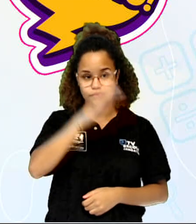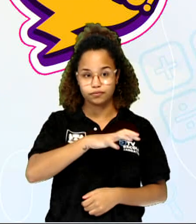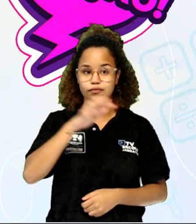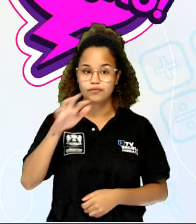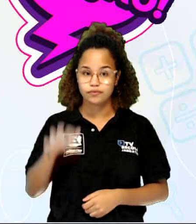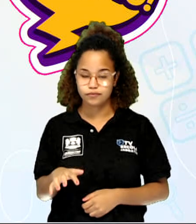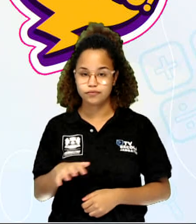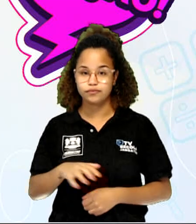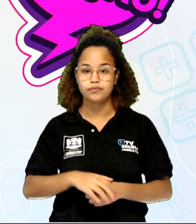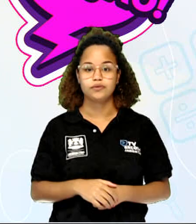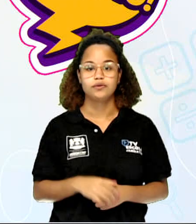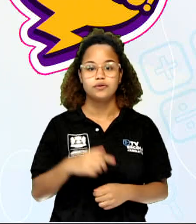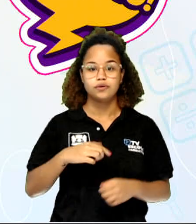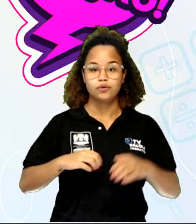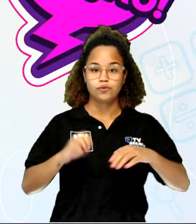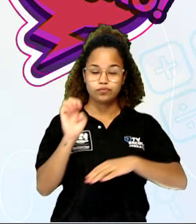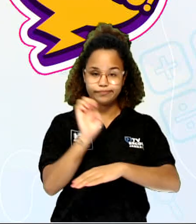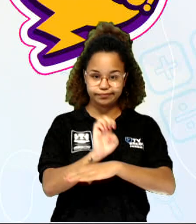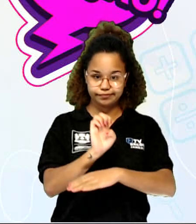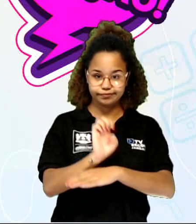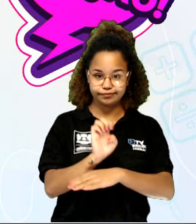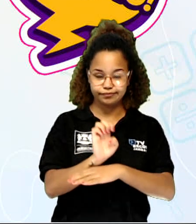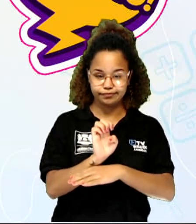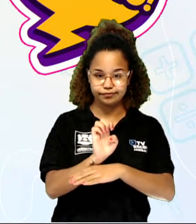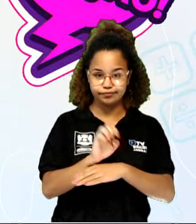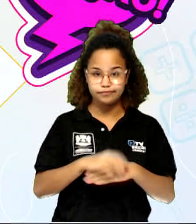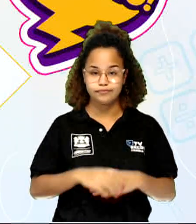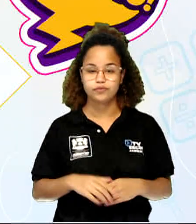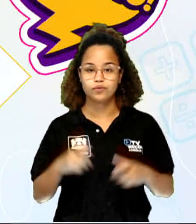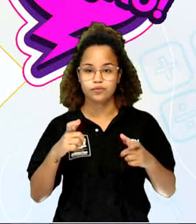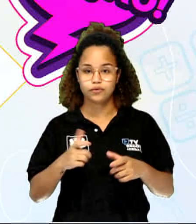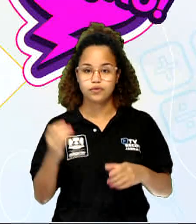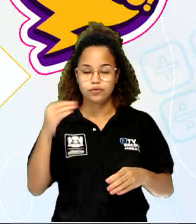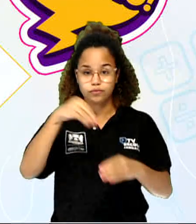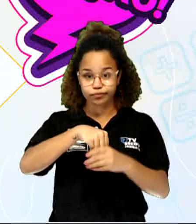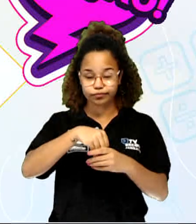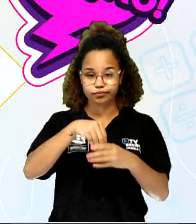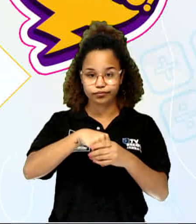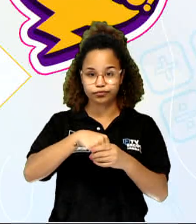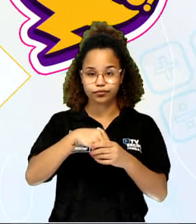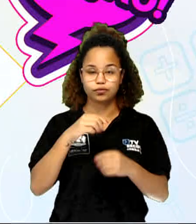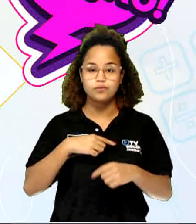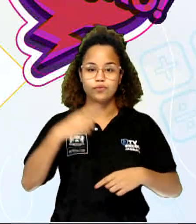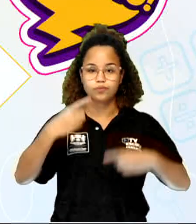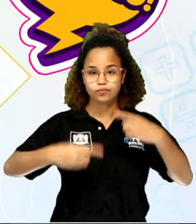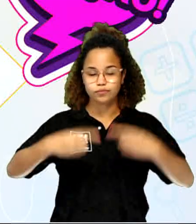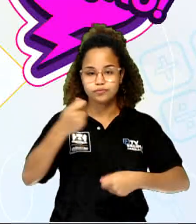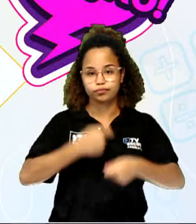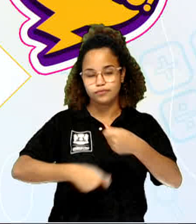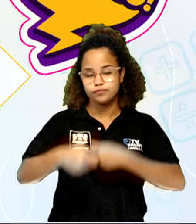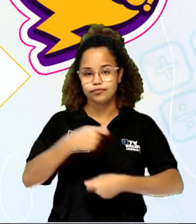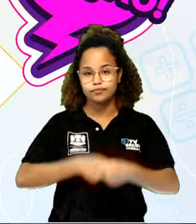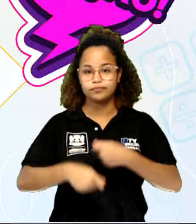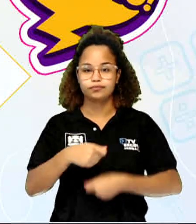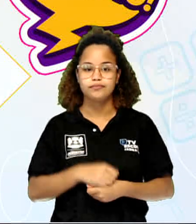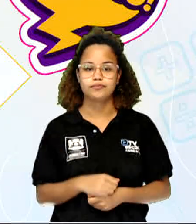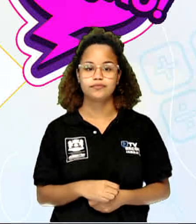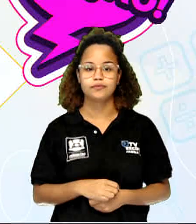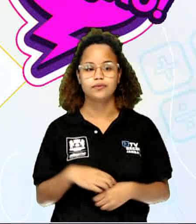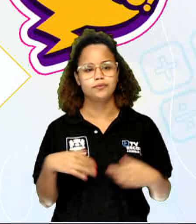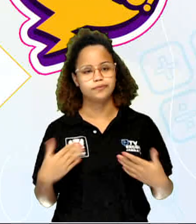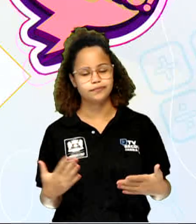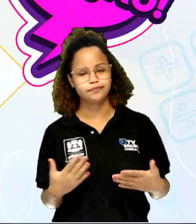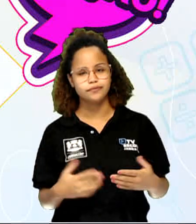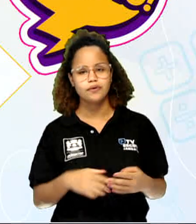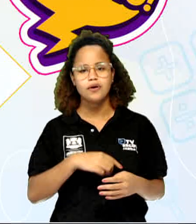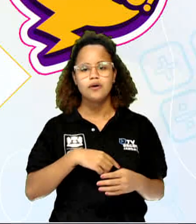constituem essas unidades político-administrativa. Ou seja, a cada quatro